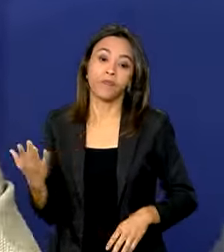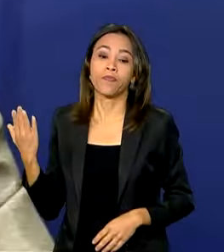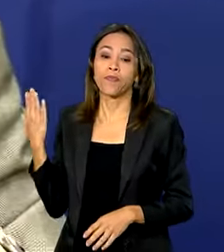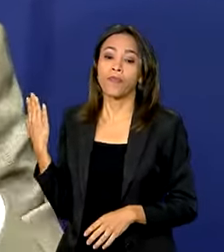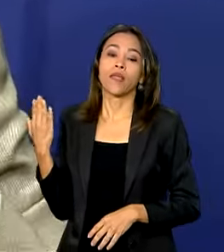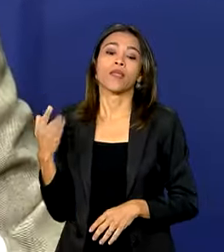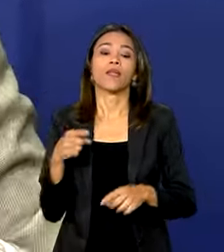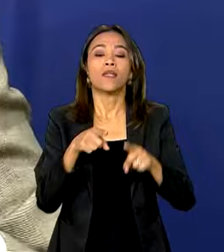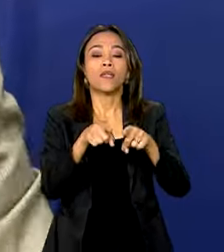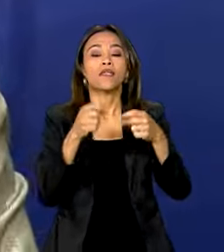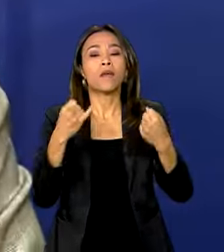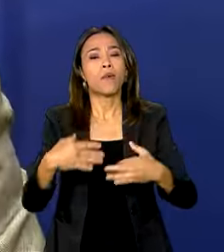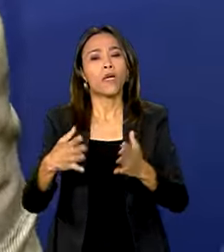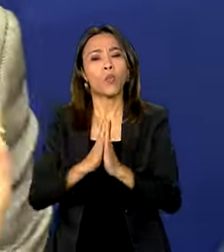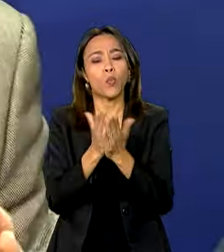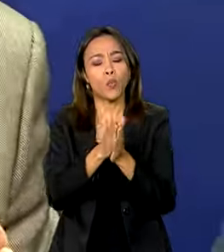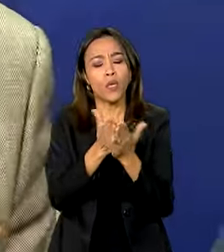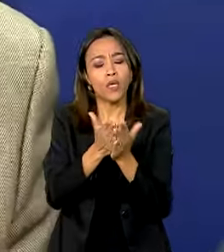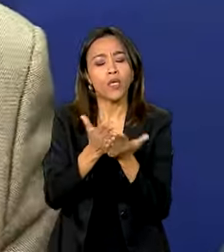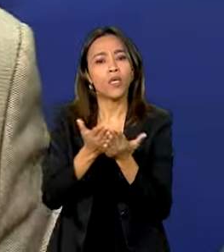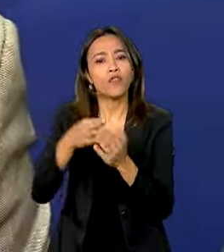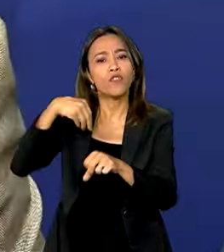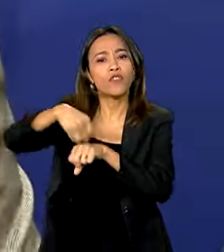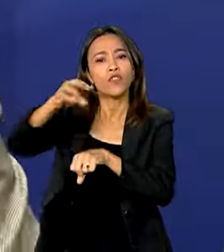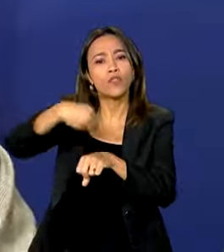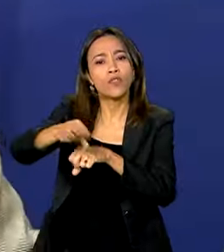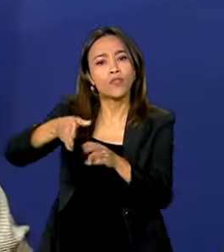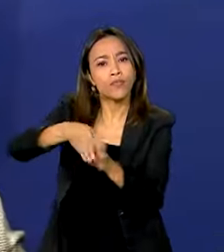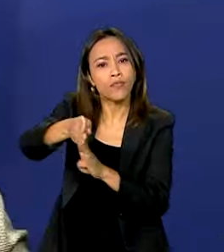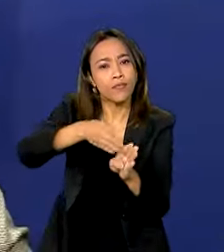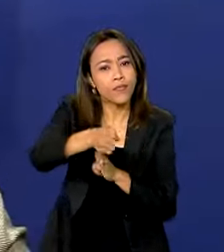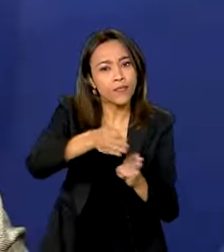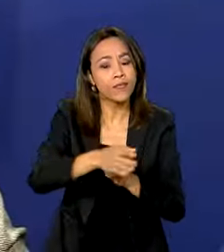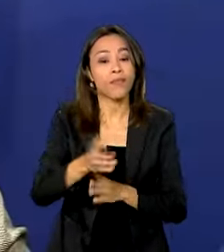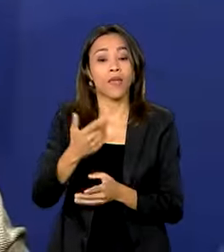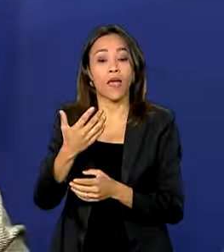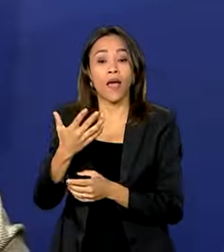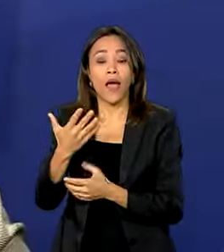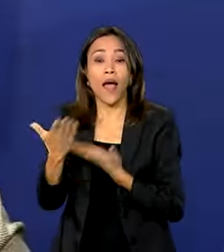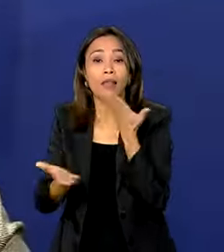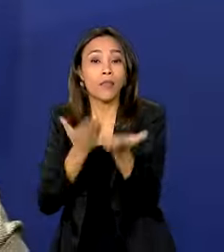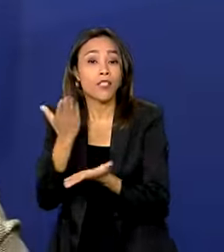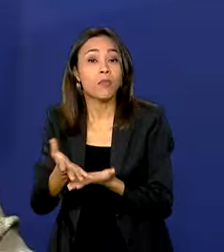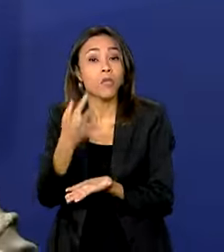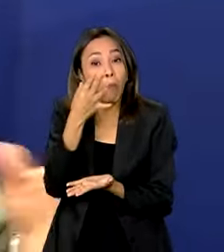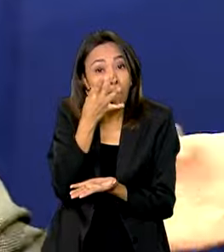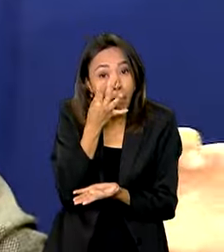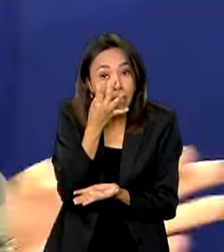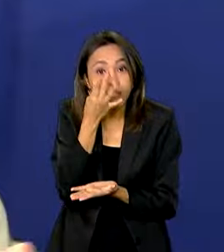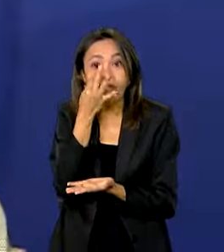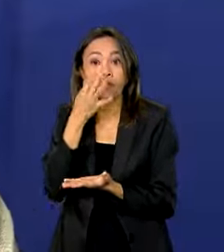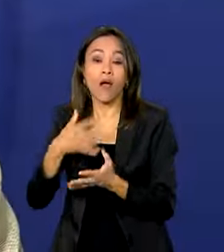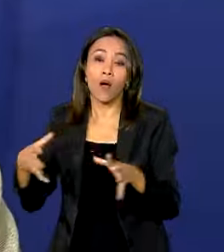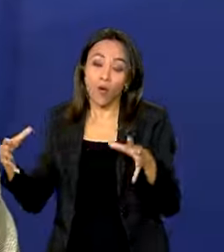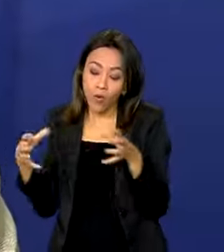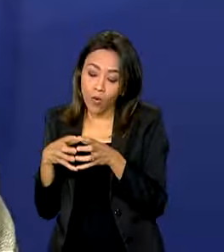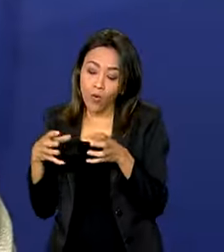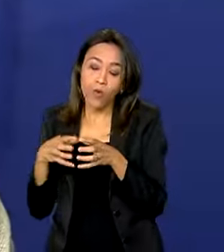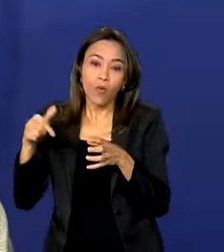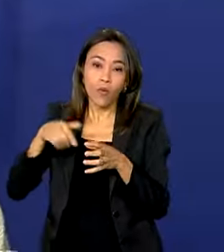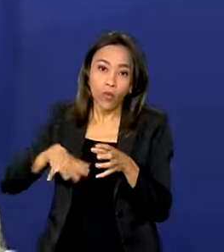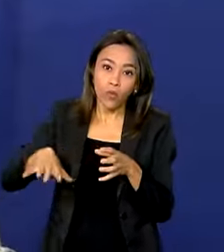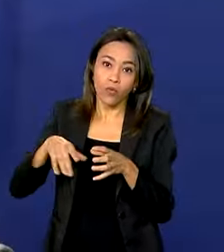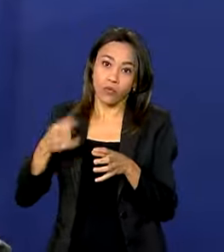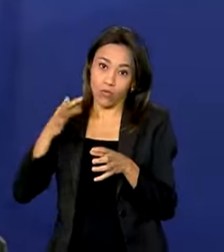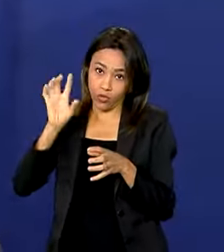população, e, segundo, fazer um atendimento presencial com membros da Advocacia Geral da União e da Defensoria